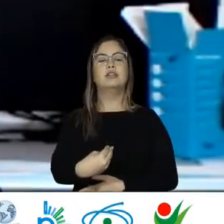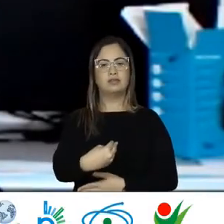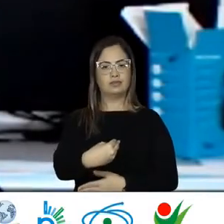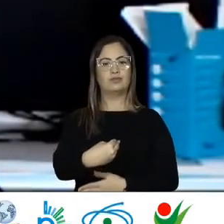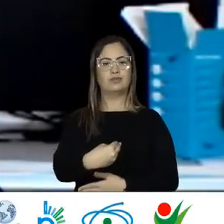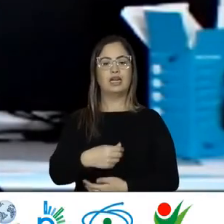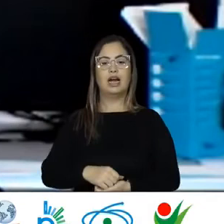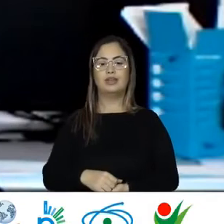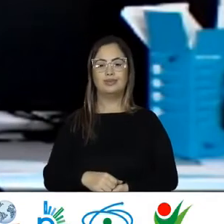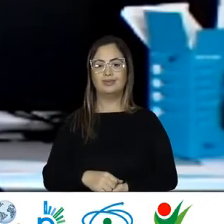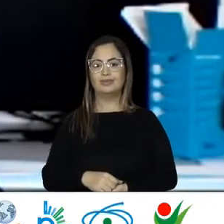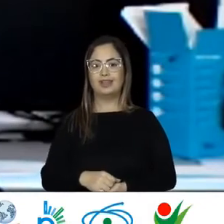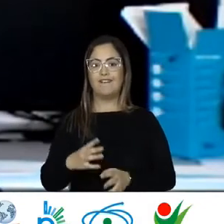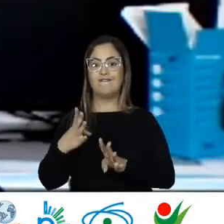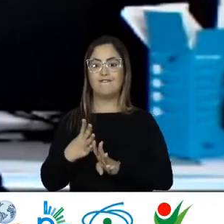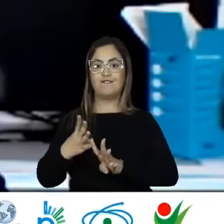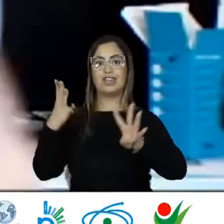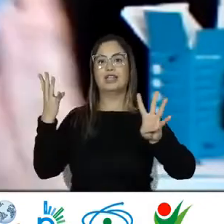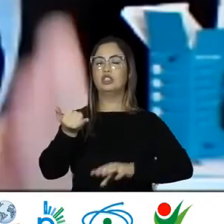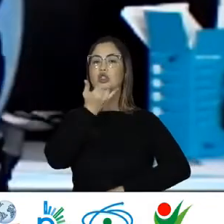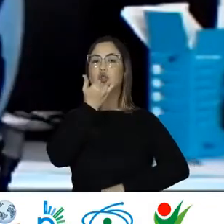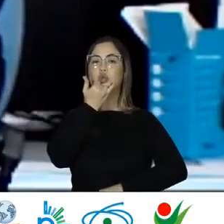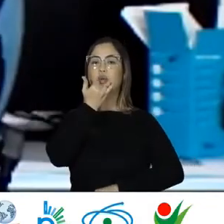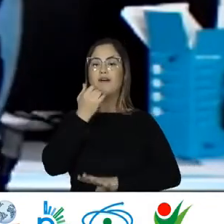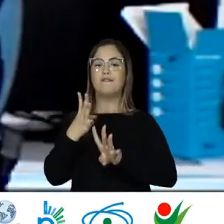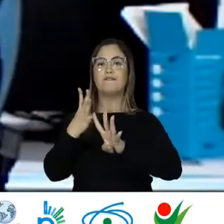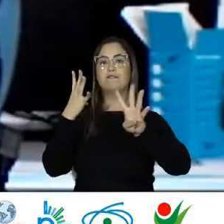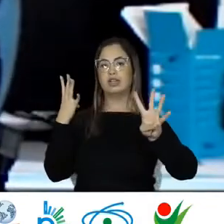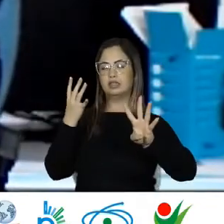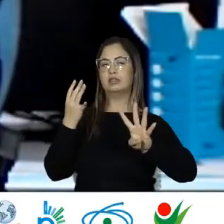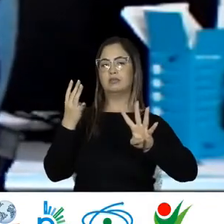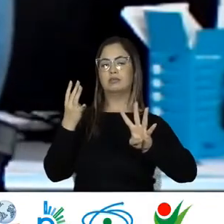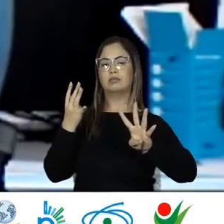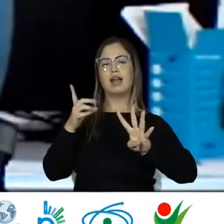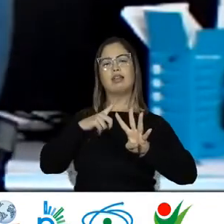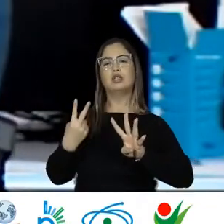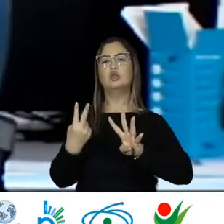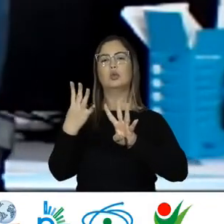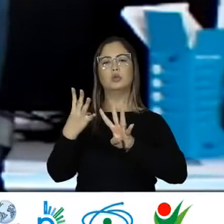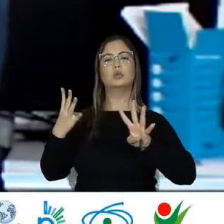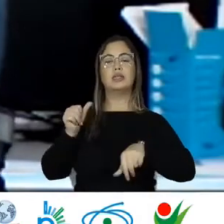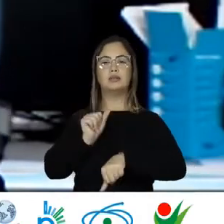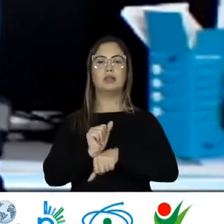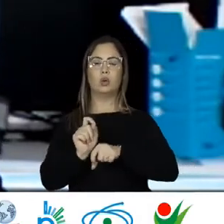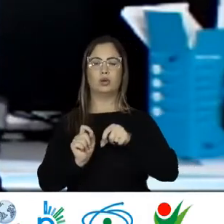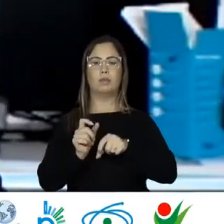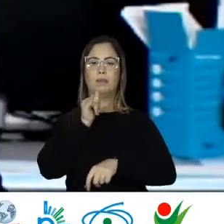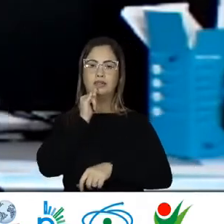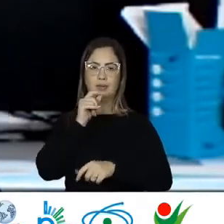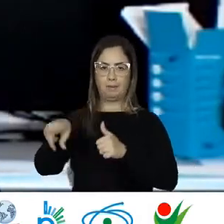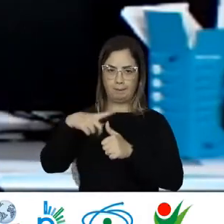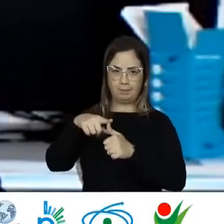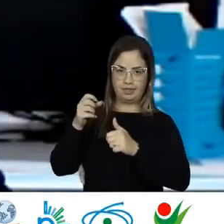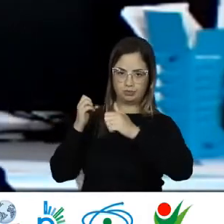têm a fila Que eles podem pedir O refúgio Ou que eles podem pedir Como migrante Para ter visto Tem